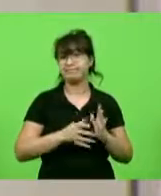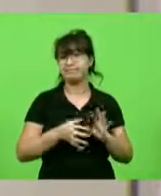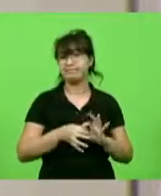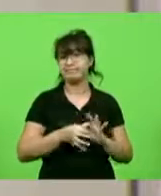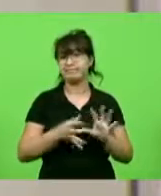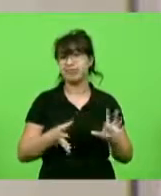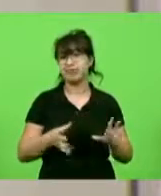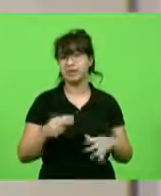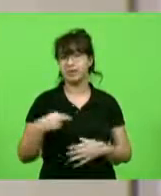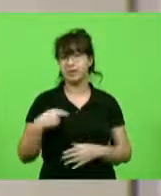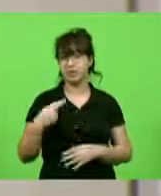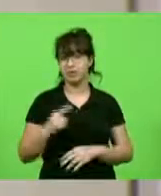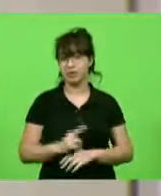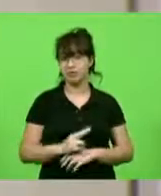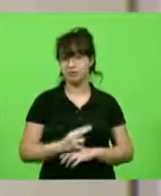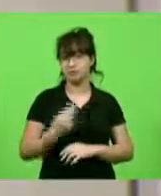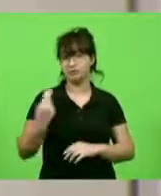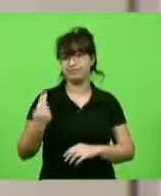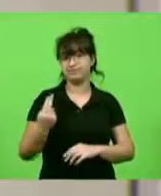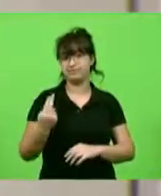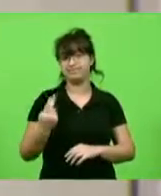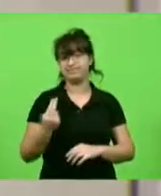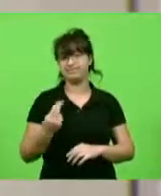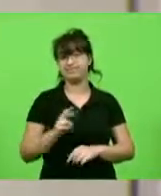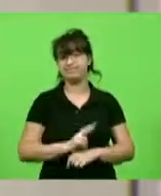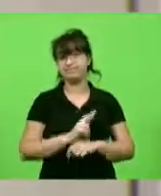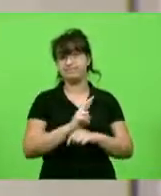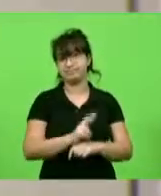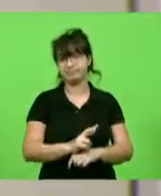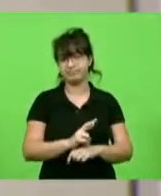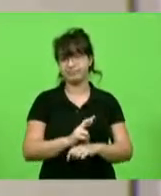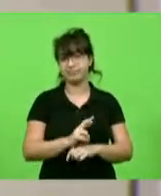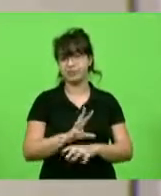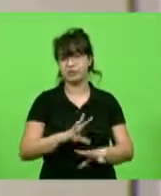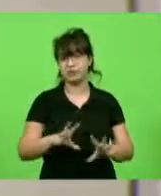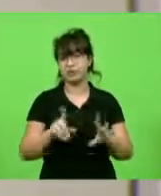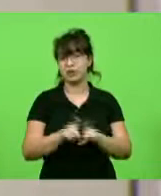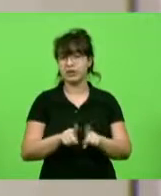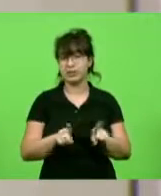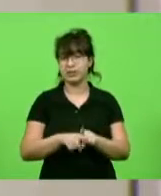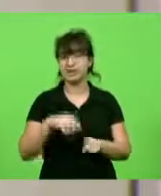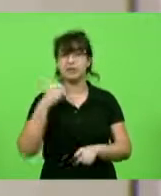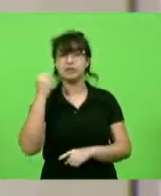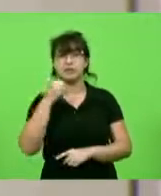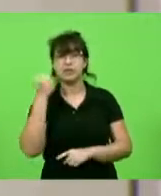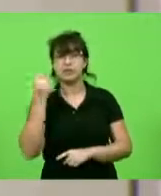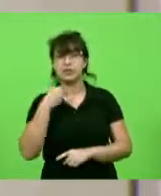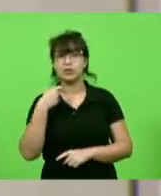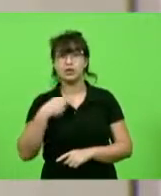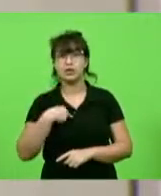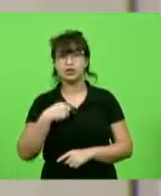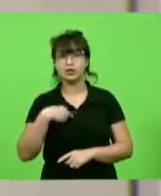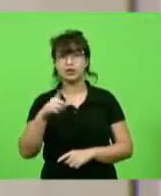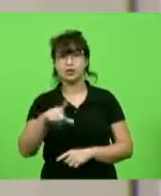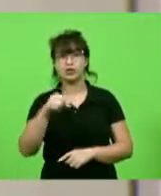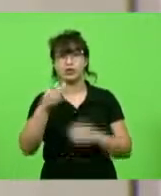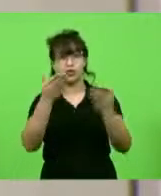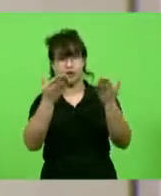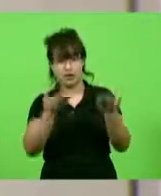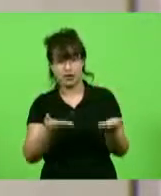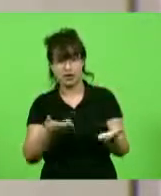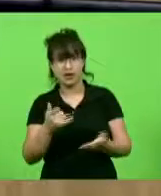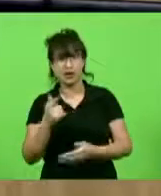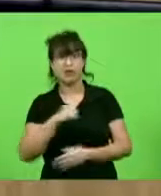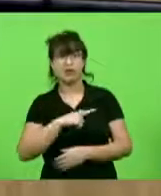dos demais deputados do PL, em nome do nosso senador Jorginho, que será o nosso candidato a governador. Seja bem